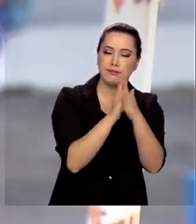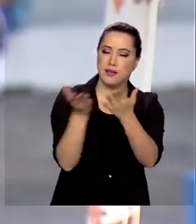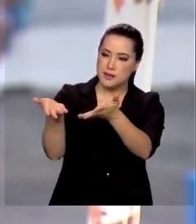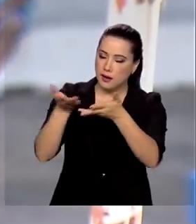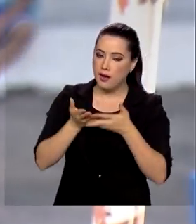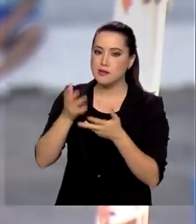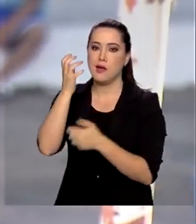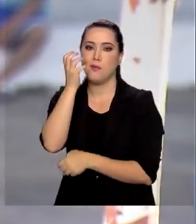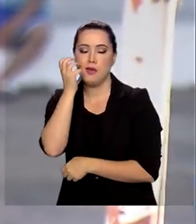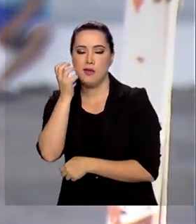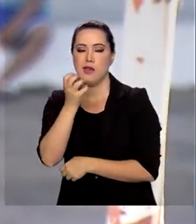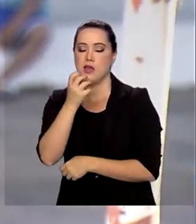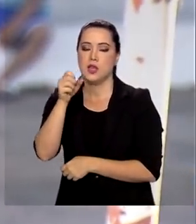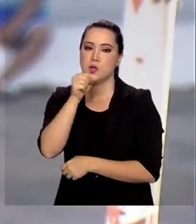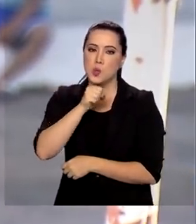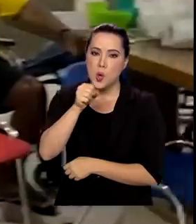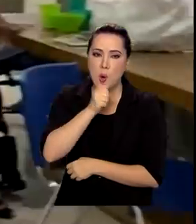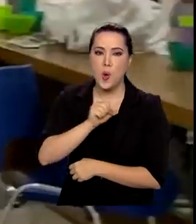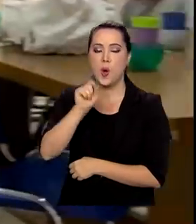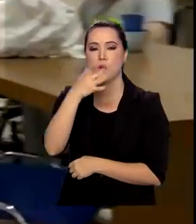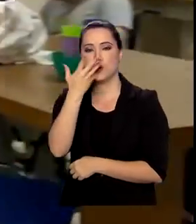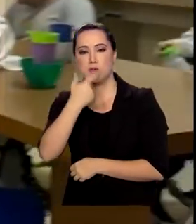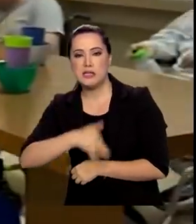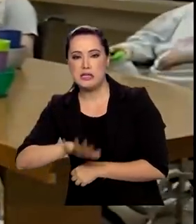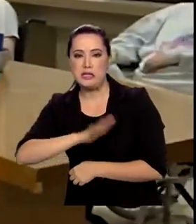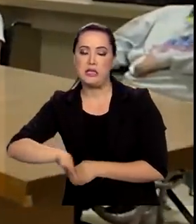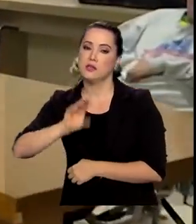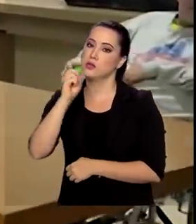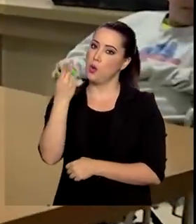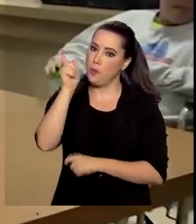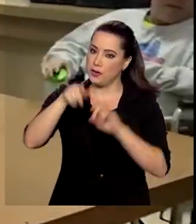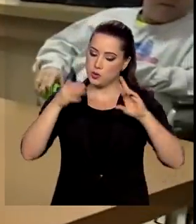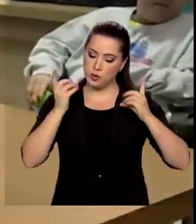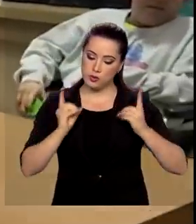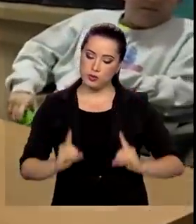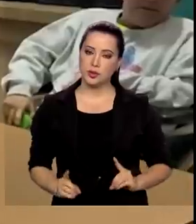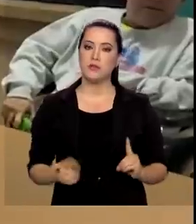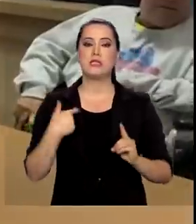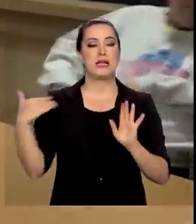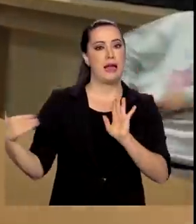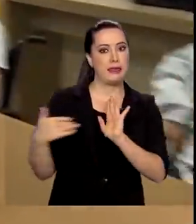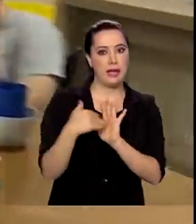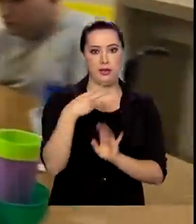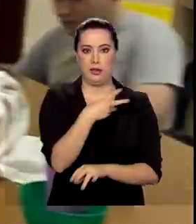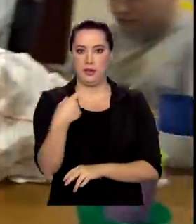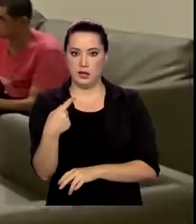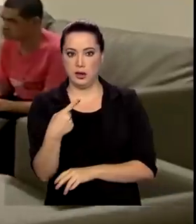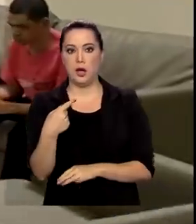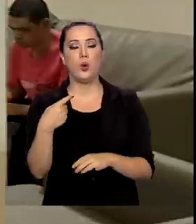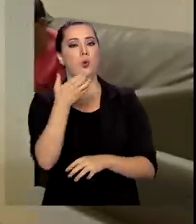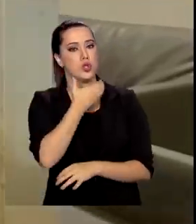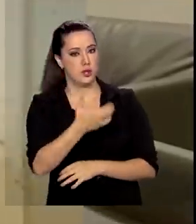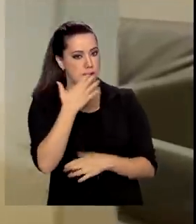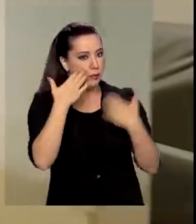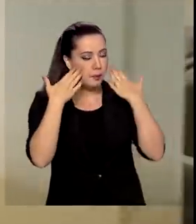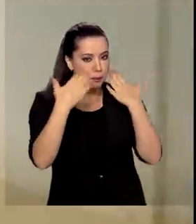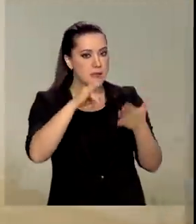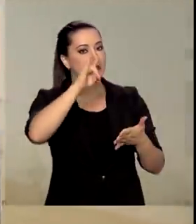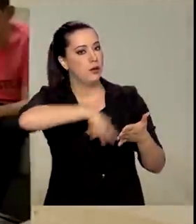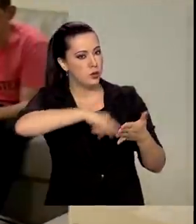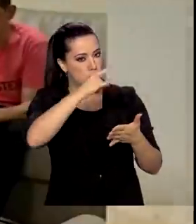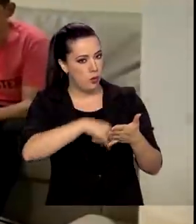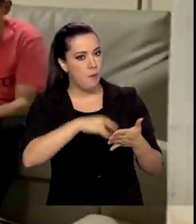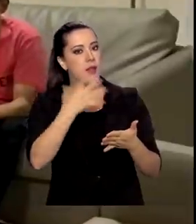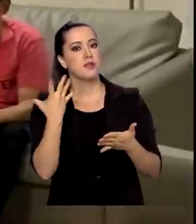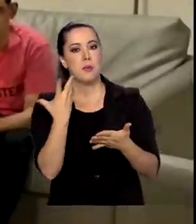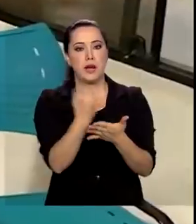acolhem idosos, crianças e pessoas com deficiência têm até o dia 31 de dezembro para apresentar documentação necessária